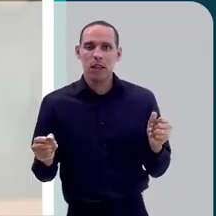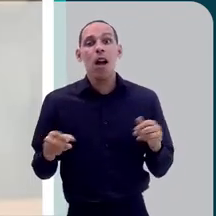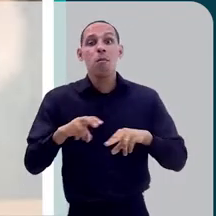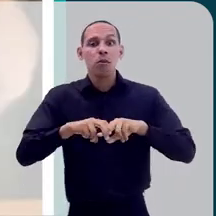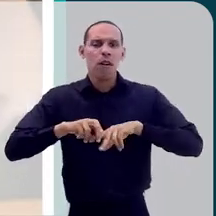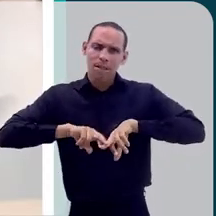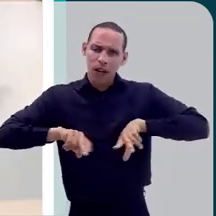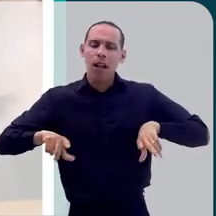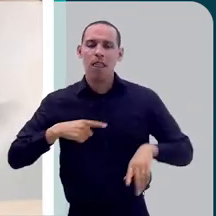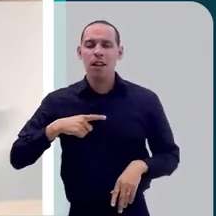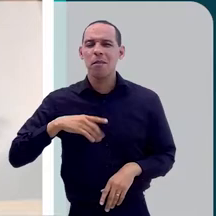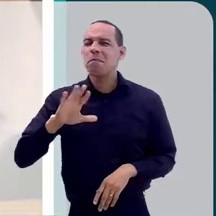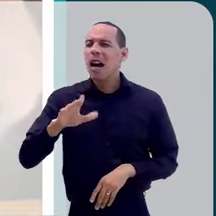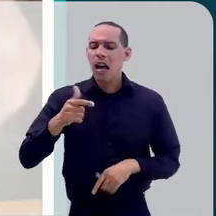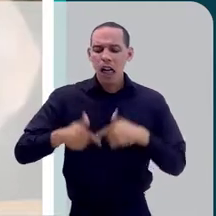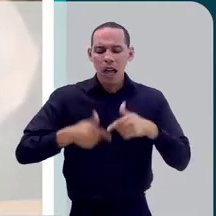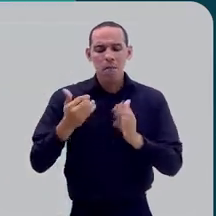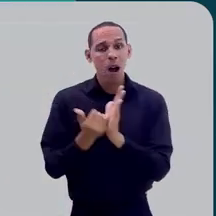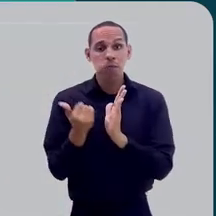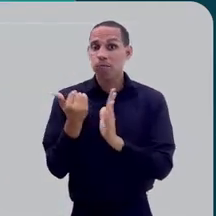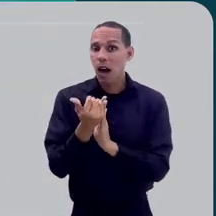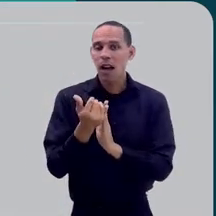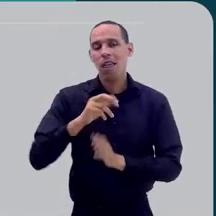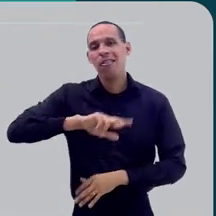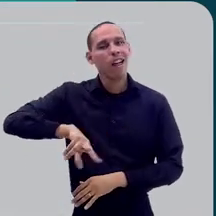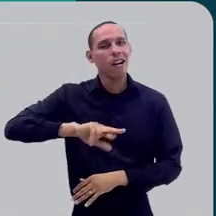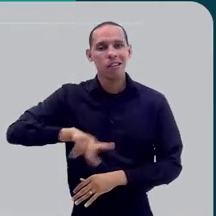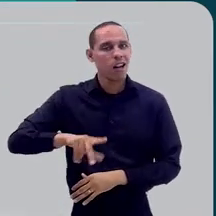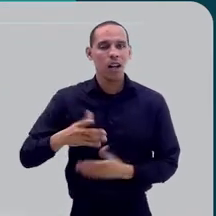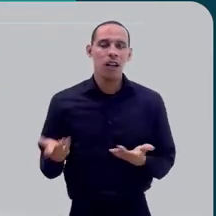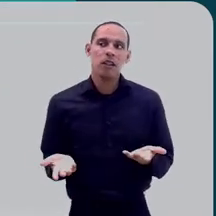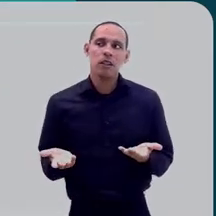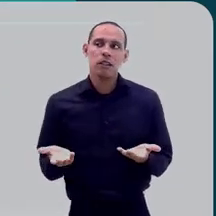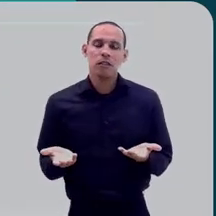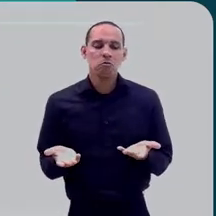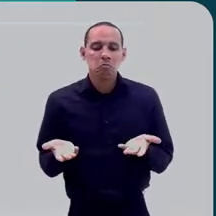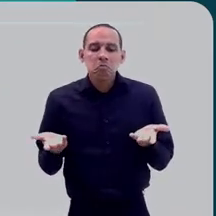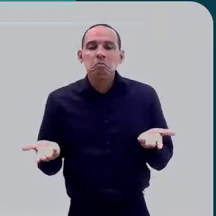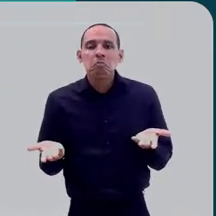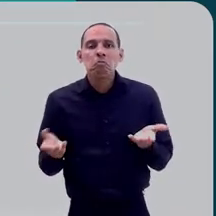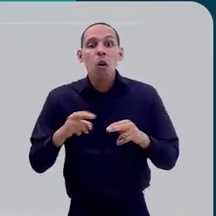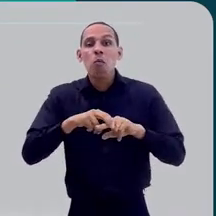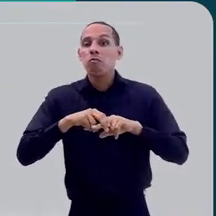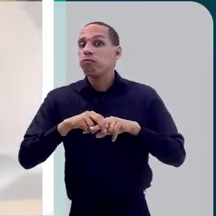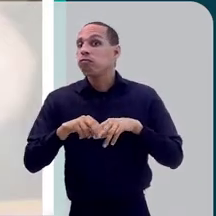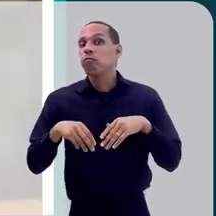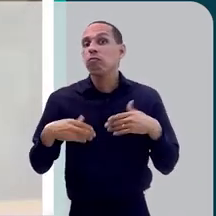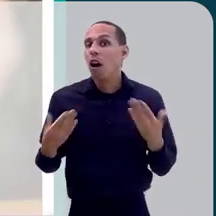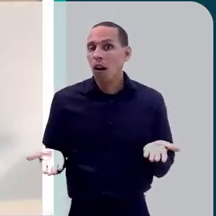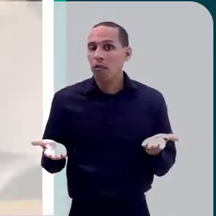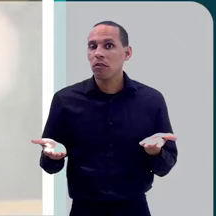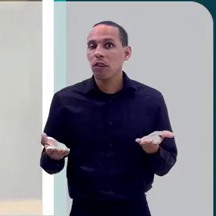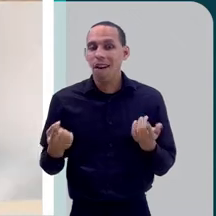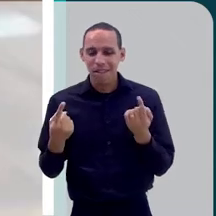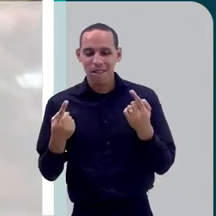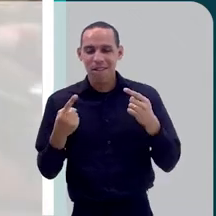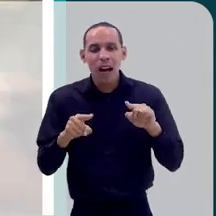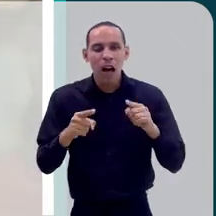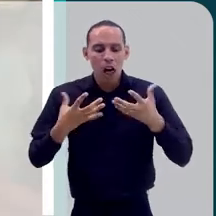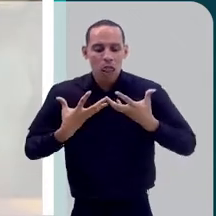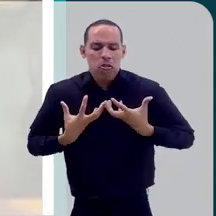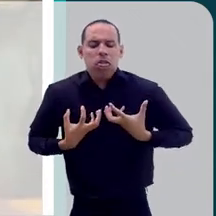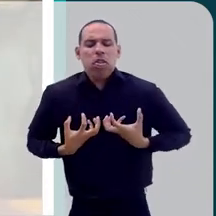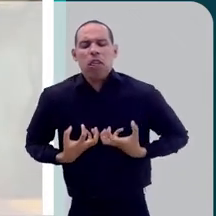Tá. Se não é excesso de trabalho, necessariamente não excesso de trabalho, o que é exatamente que provoca esse